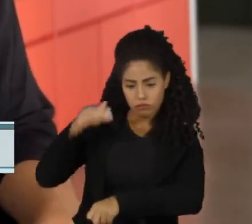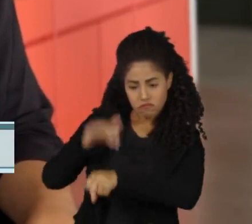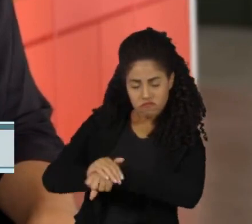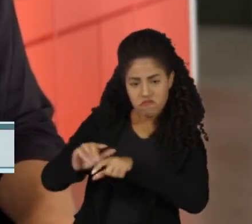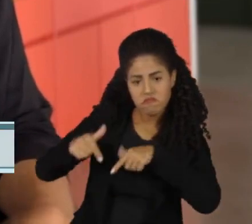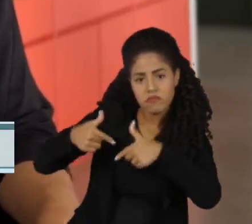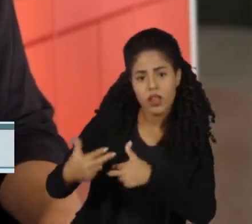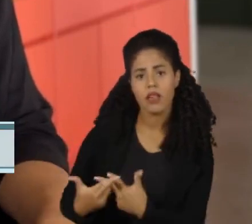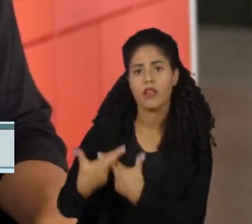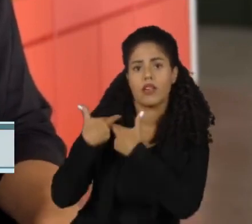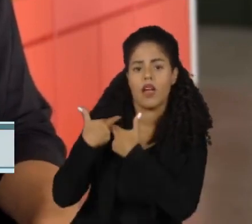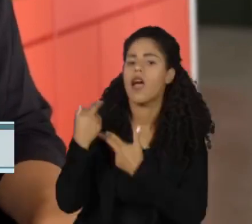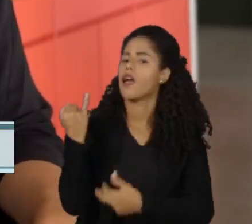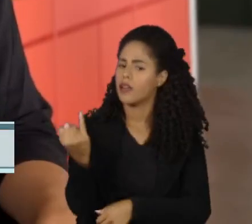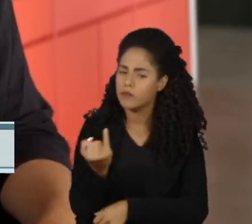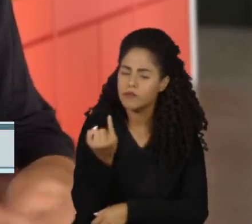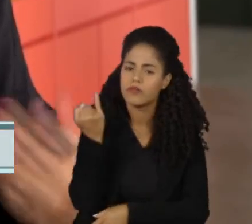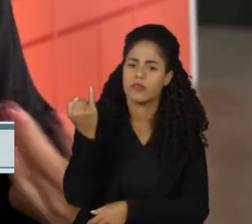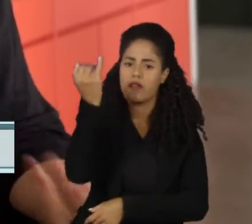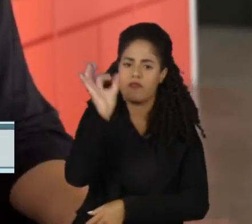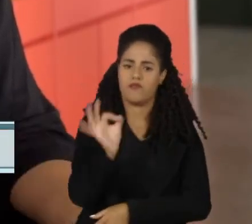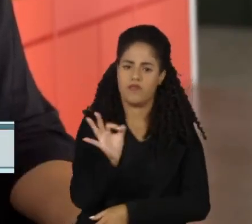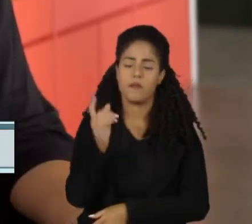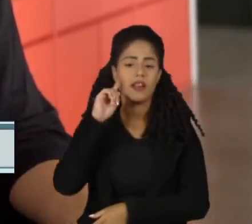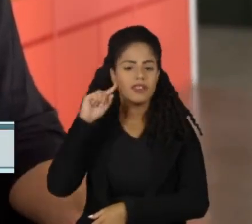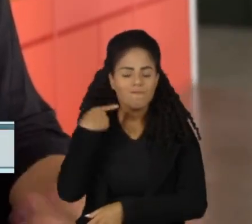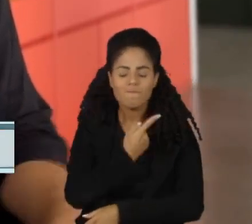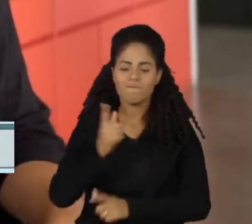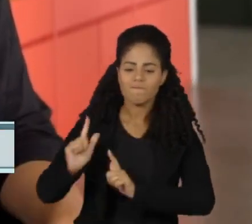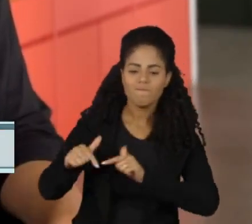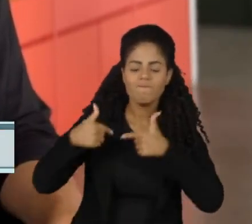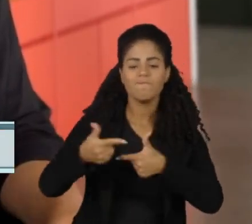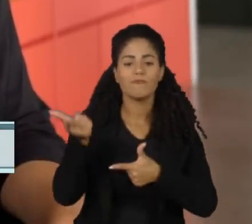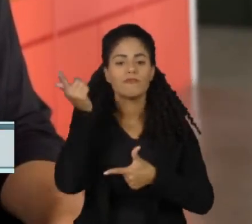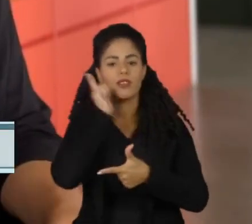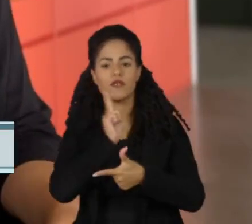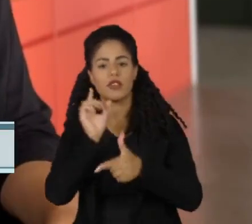são pontos que eu acho absolutamente essenciais para a gente enfrentar esse problema de uma forma estrutural. Tchau. Tchau.